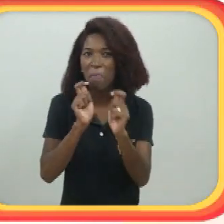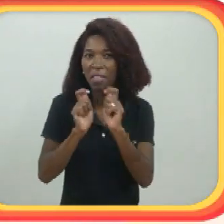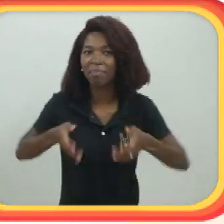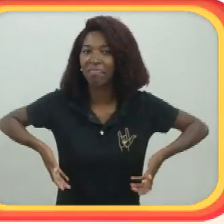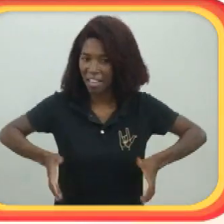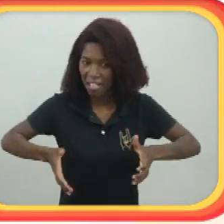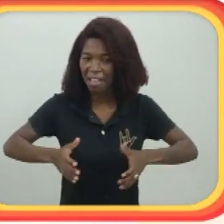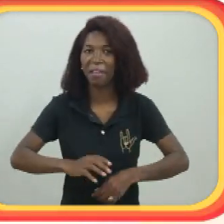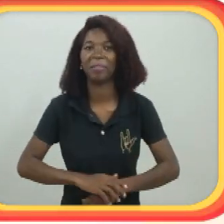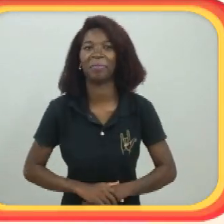apresentadora e cadeirante. Tchau,